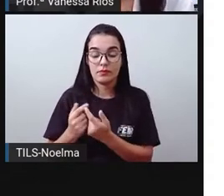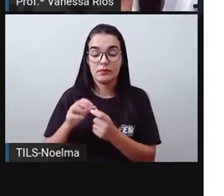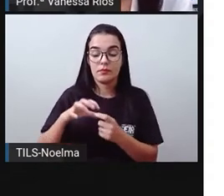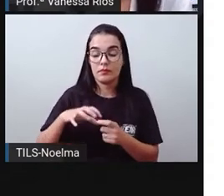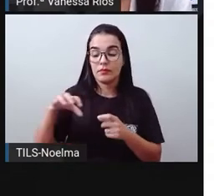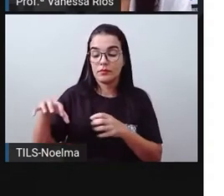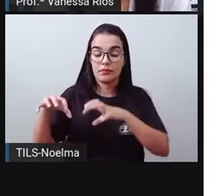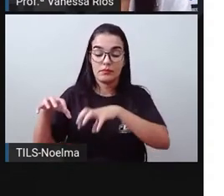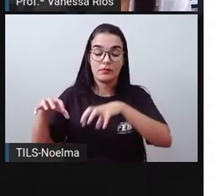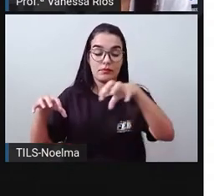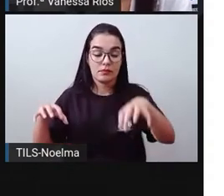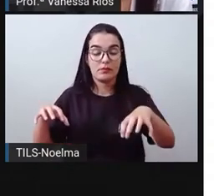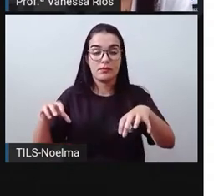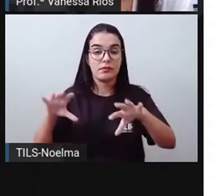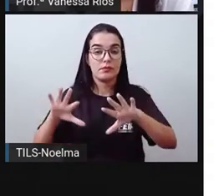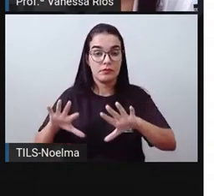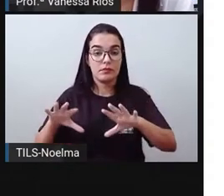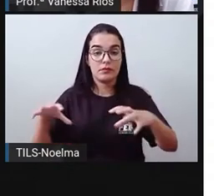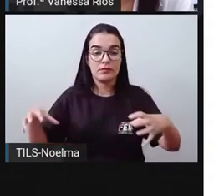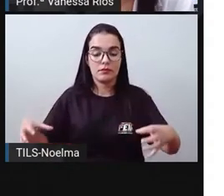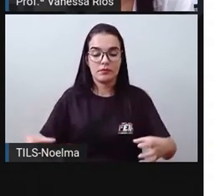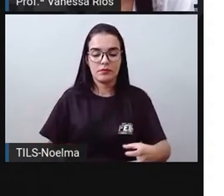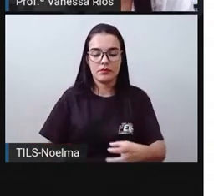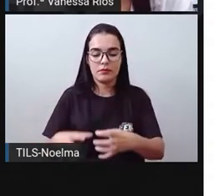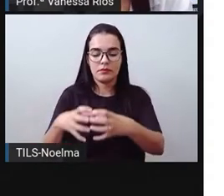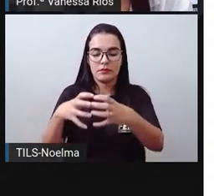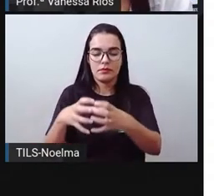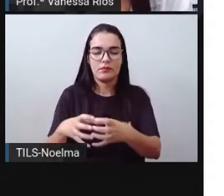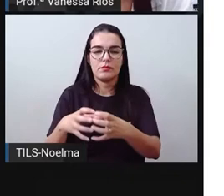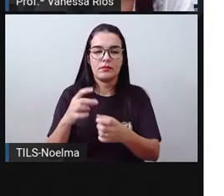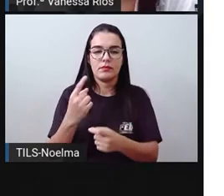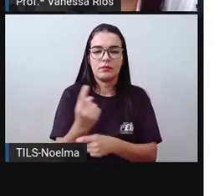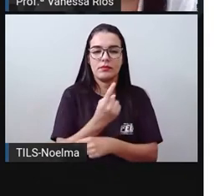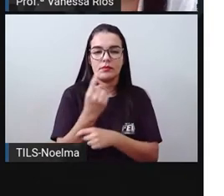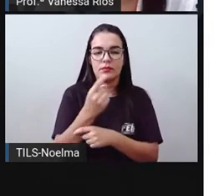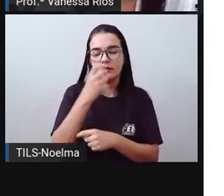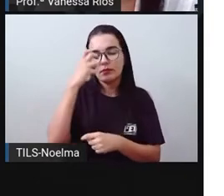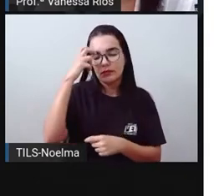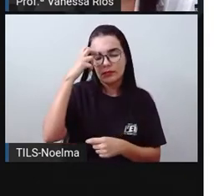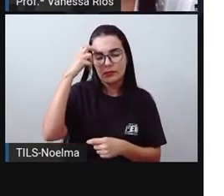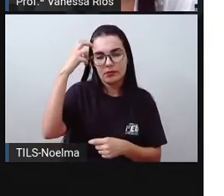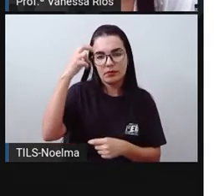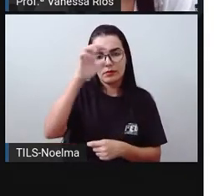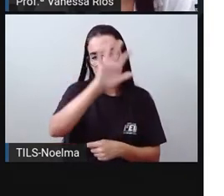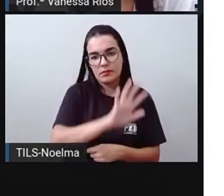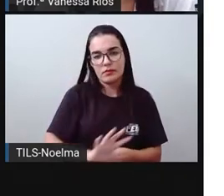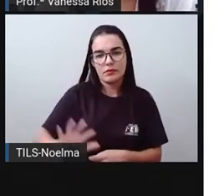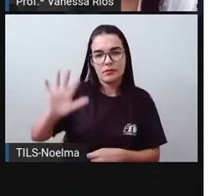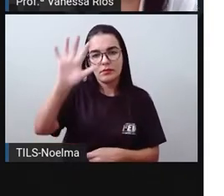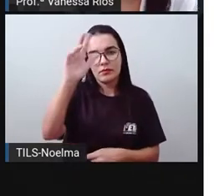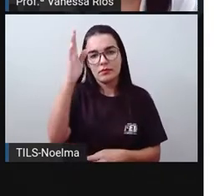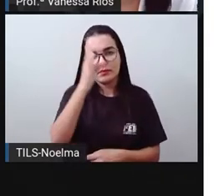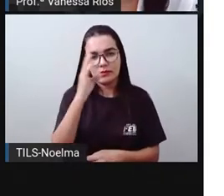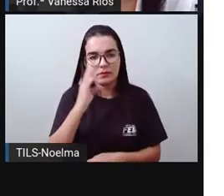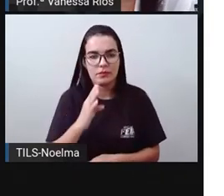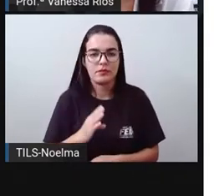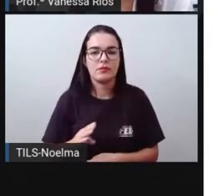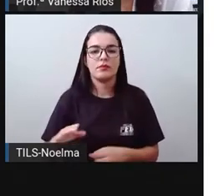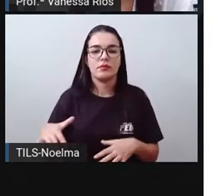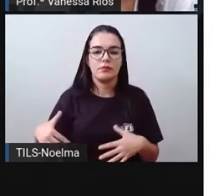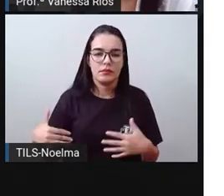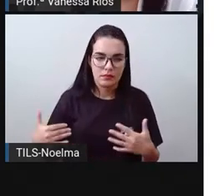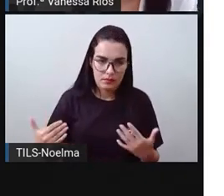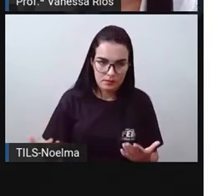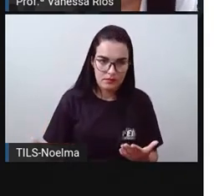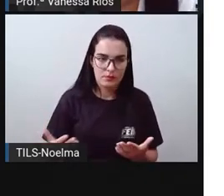outro são justamente essas características, esses aspectos culturais que são diferentes, dependendo de